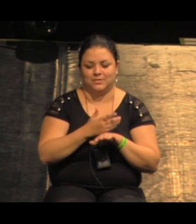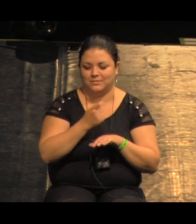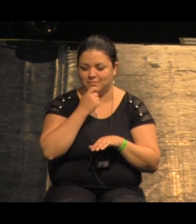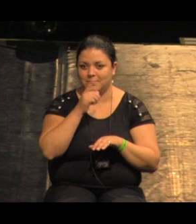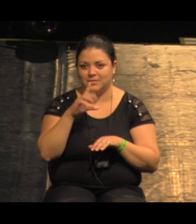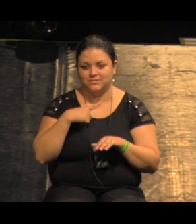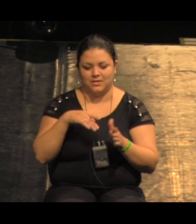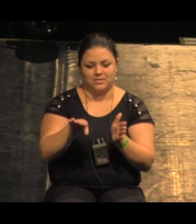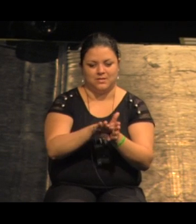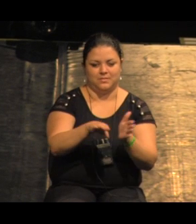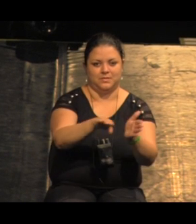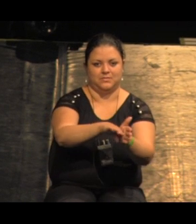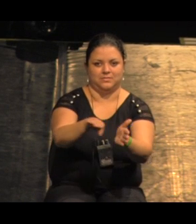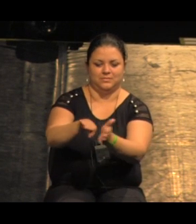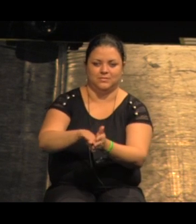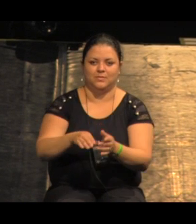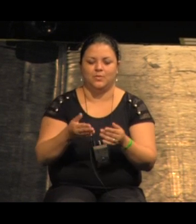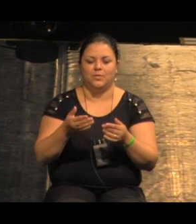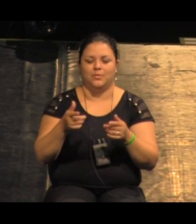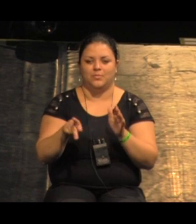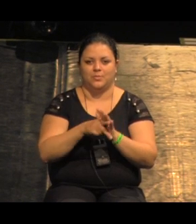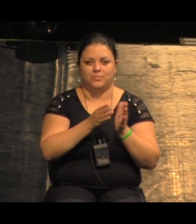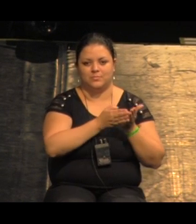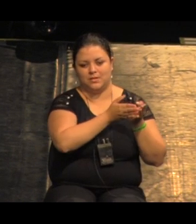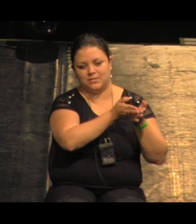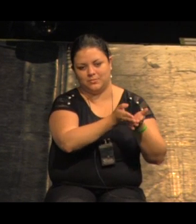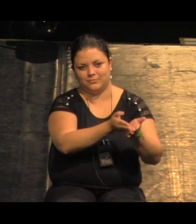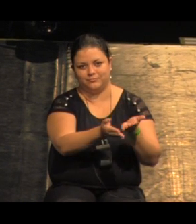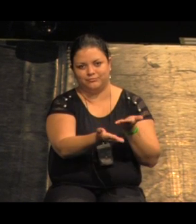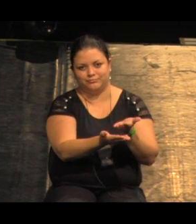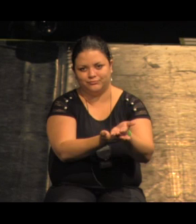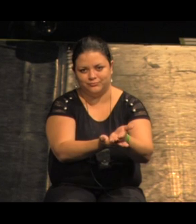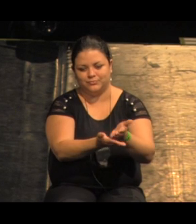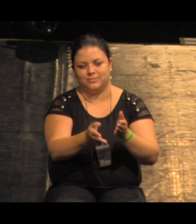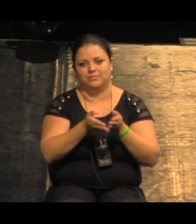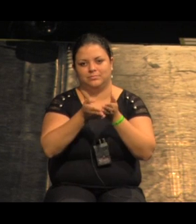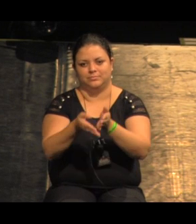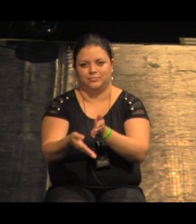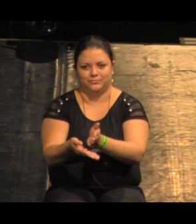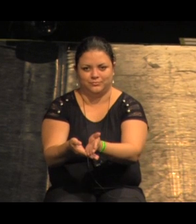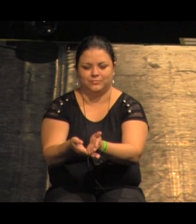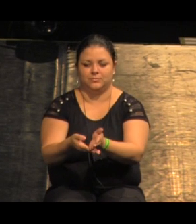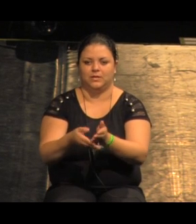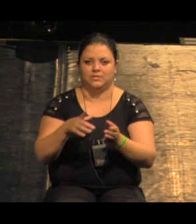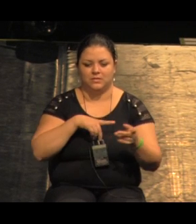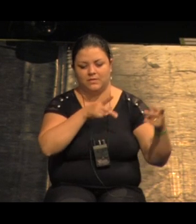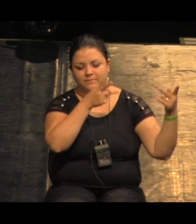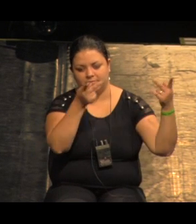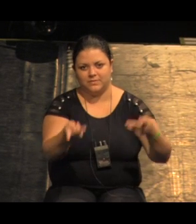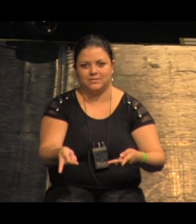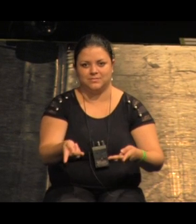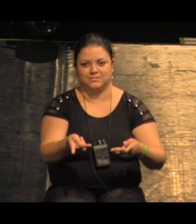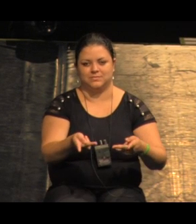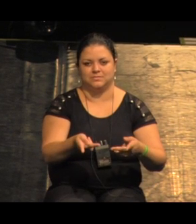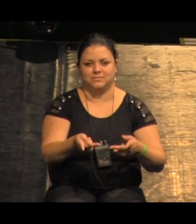terminais os navios de cruzeiro fluvial que visitam o Rio Douro